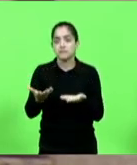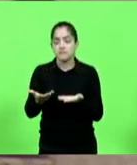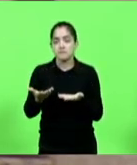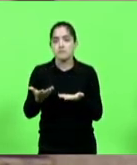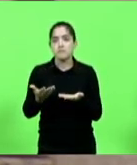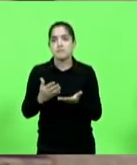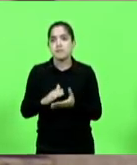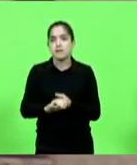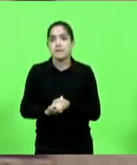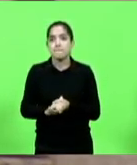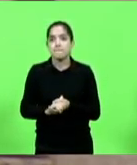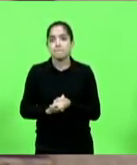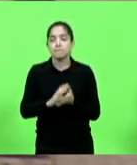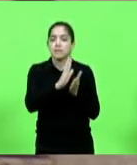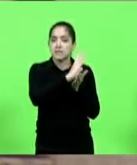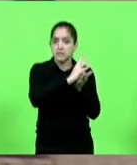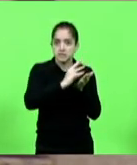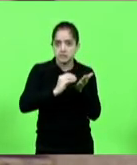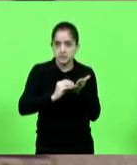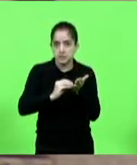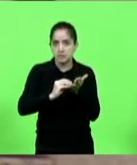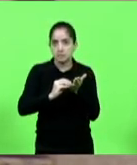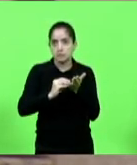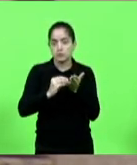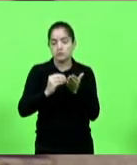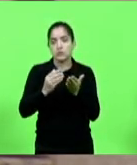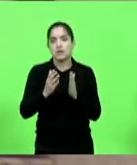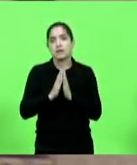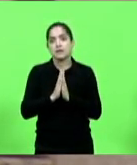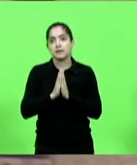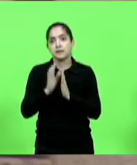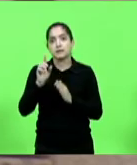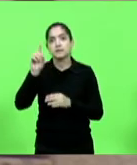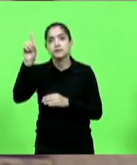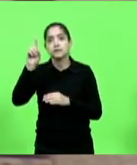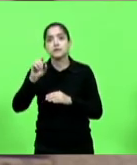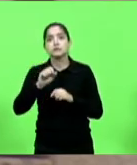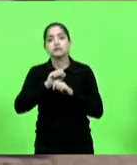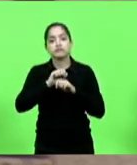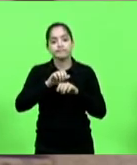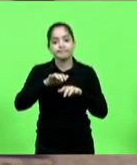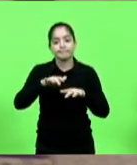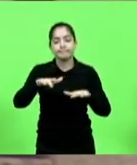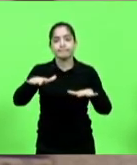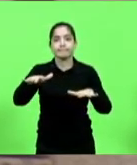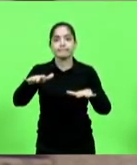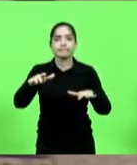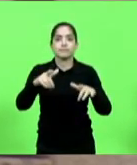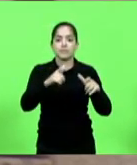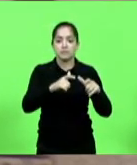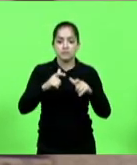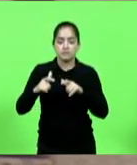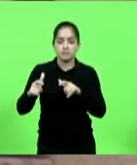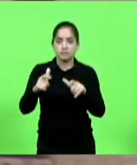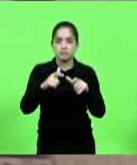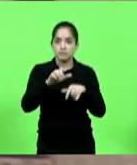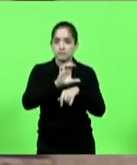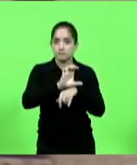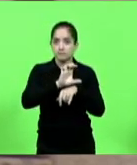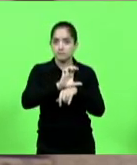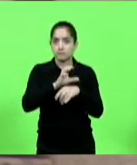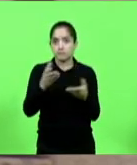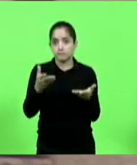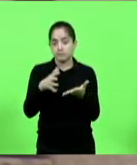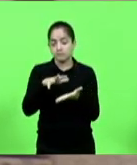exemplo, e, graças a Deus, tem se espalhado em alguns pontos do Estado. Então, fica aqui